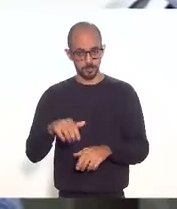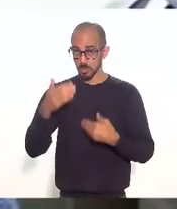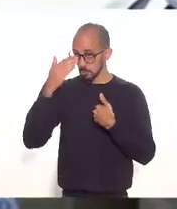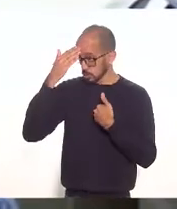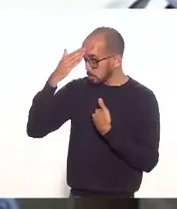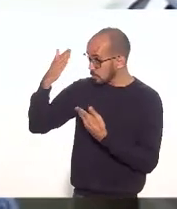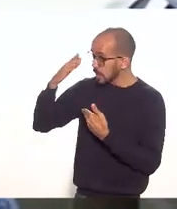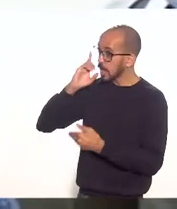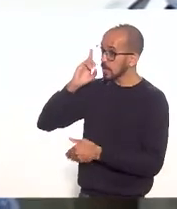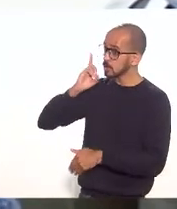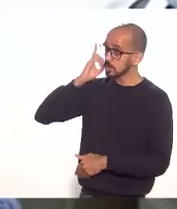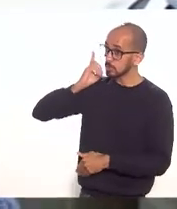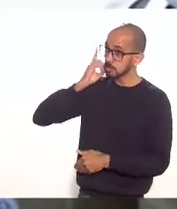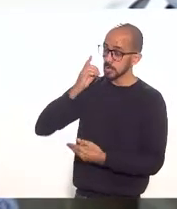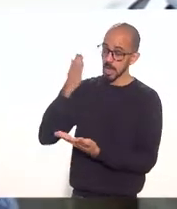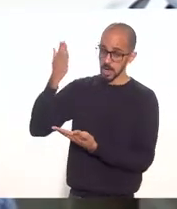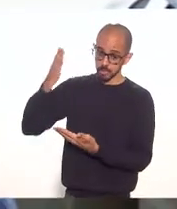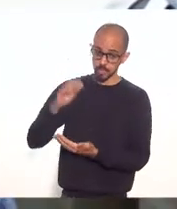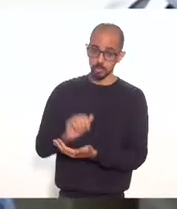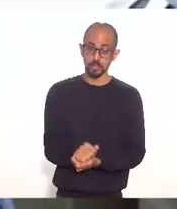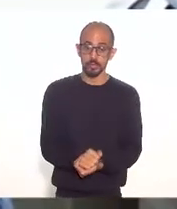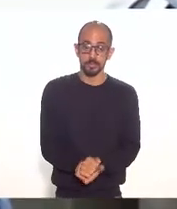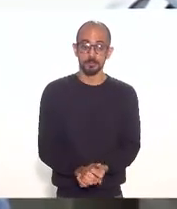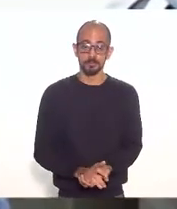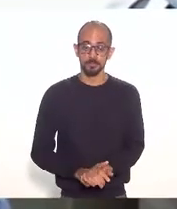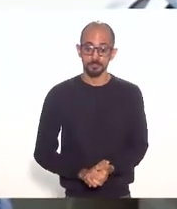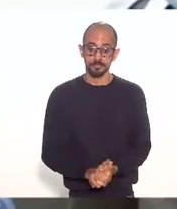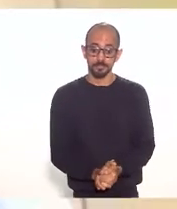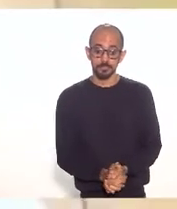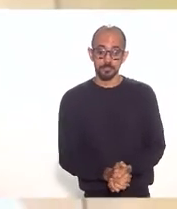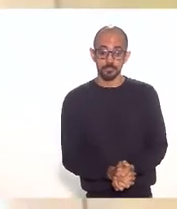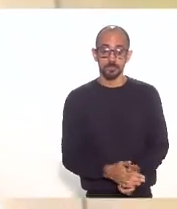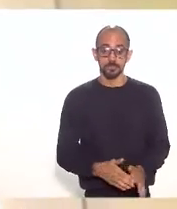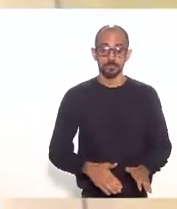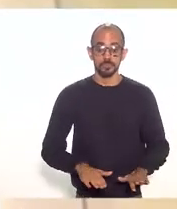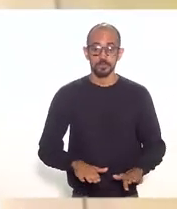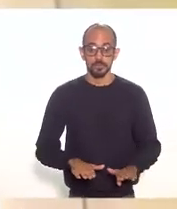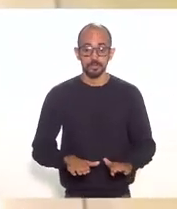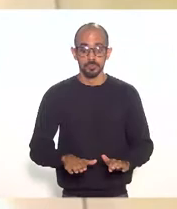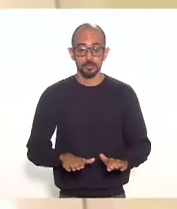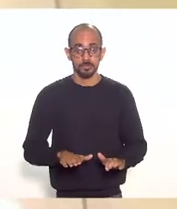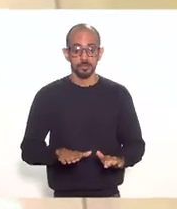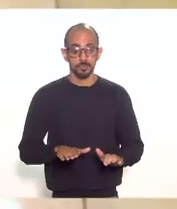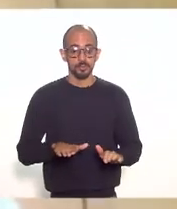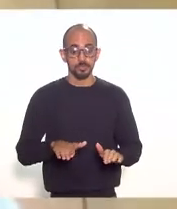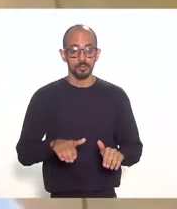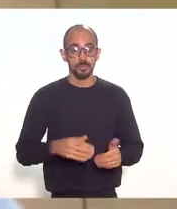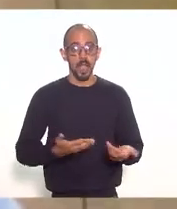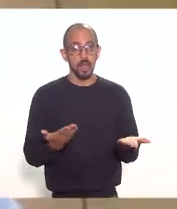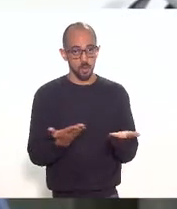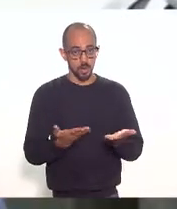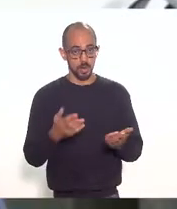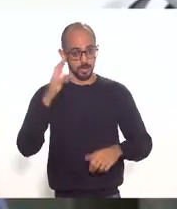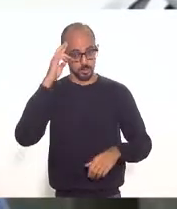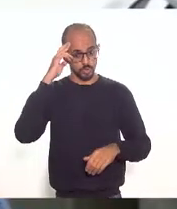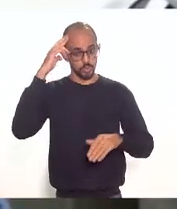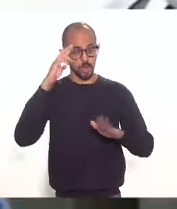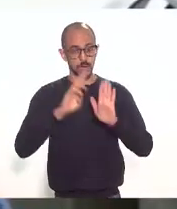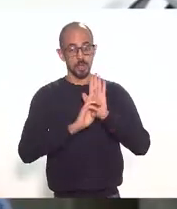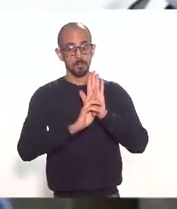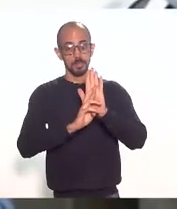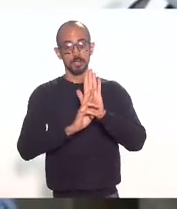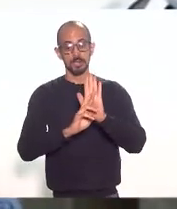Tutu, que são os condições de cinco minutos. A deputada, a deputada não, desculpa. Senhora representante da Fazenda,